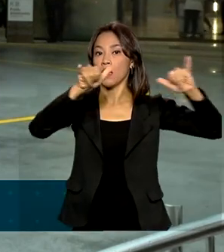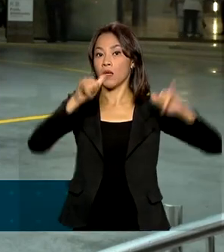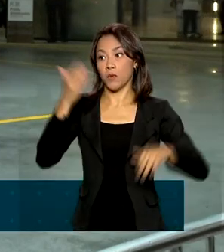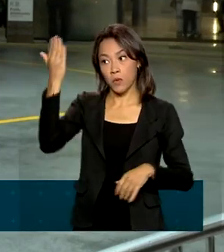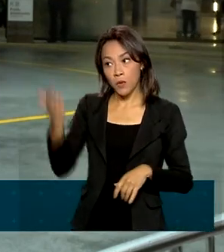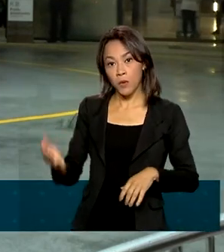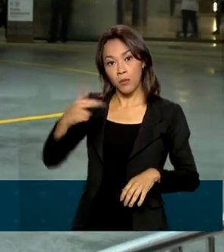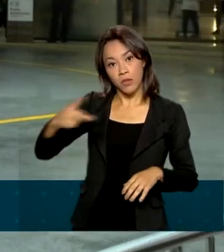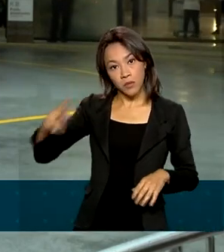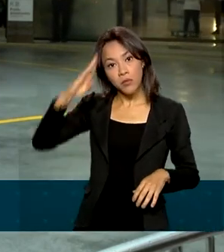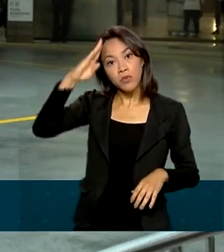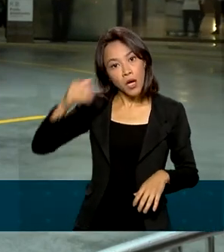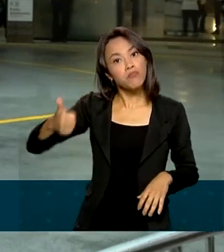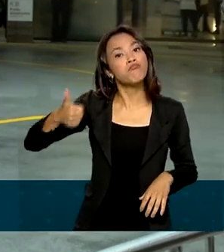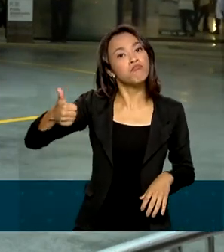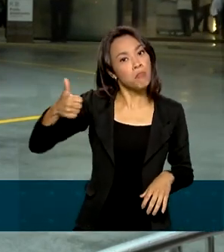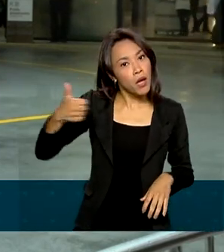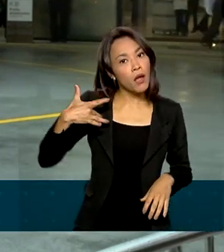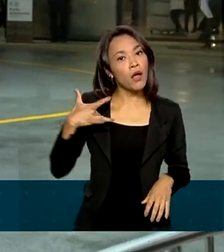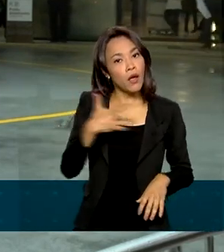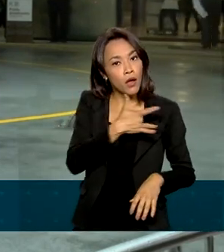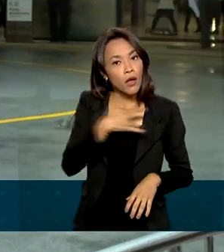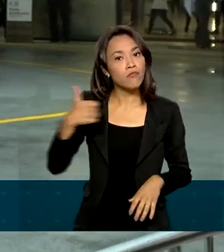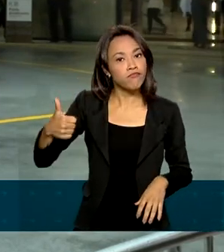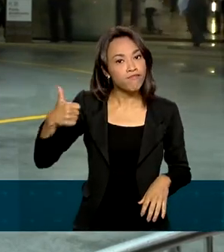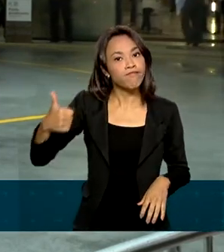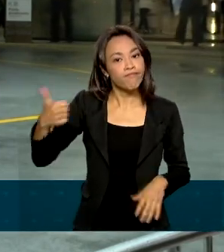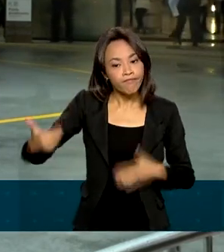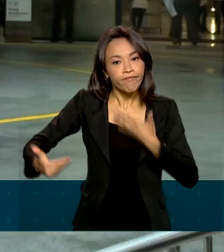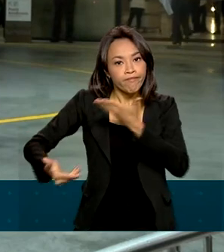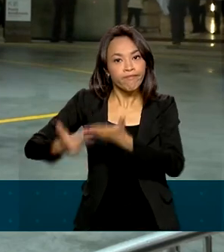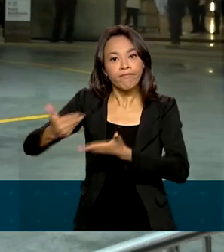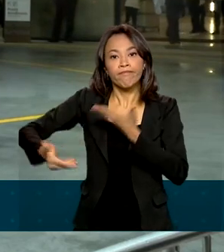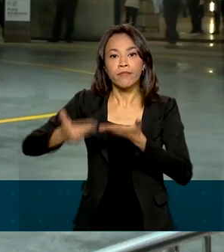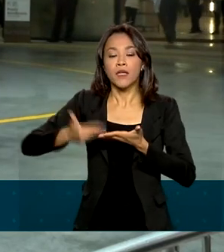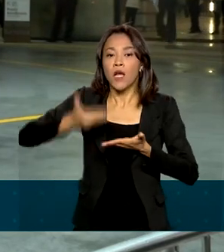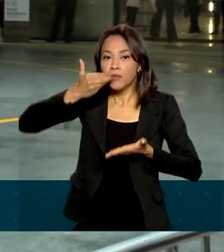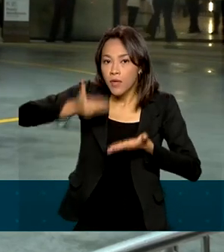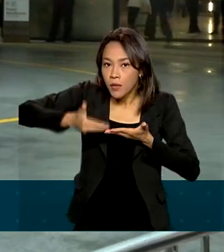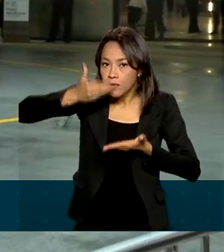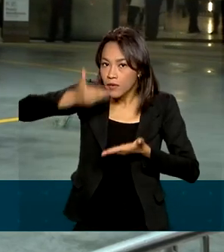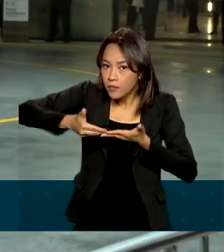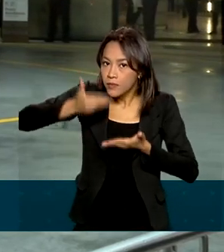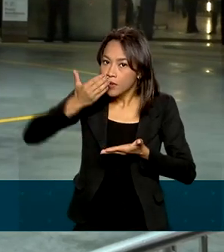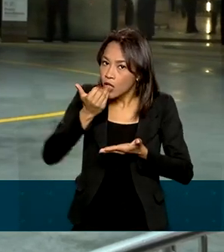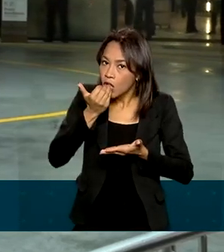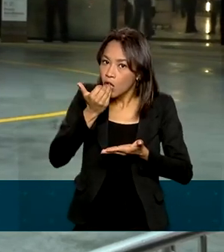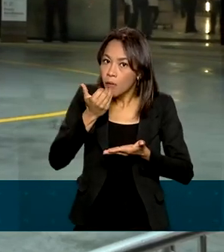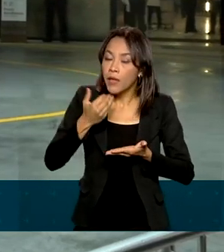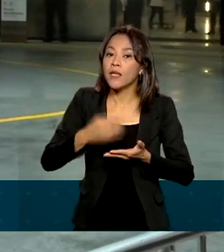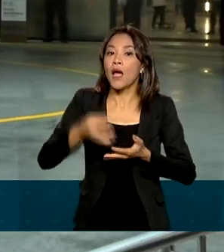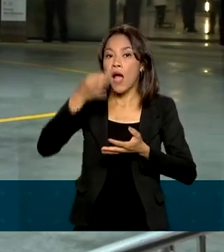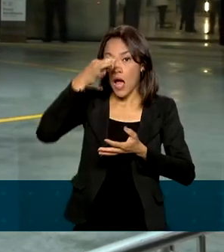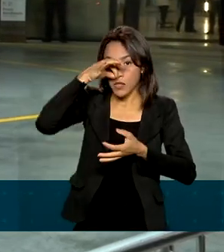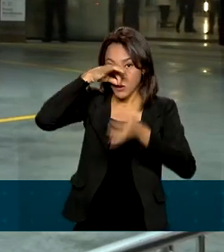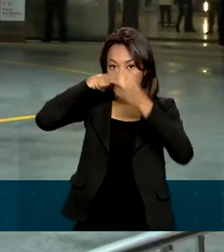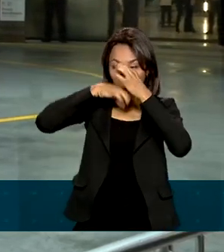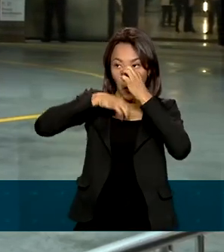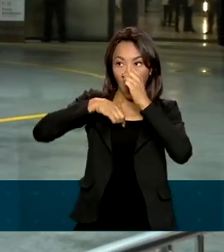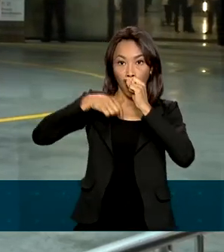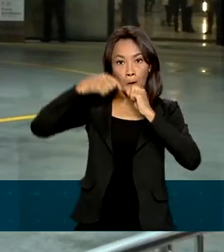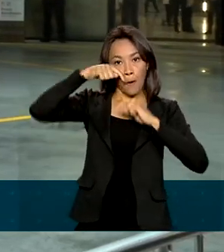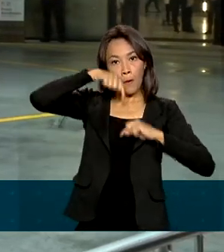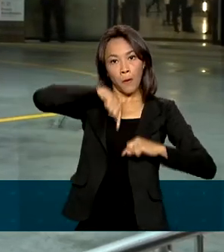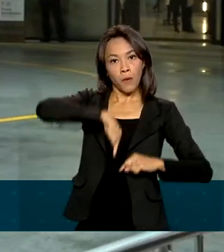Bolsonaro evoluiu com boa aceitação da dieta líquida e, por isso, a sonda nasogástrica foi retirada.